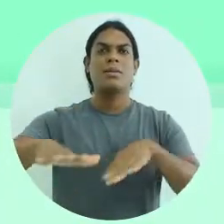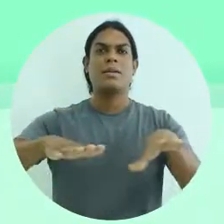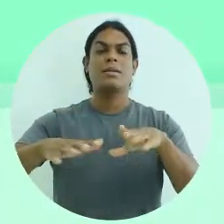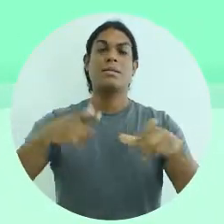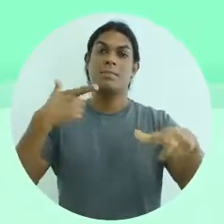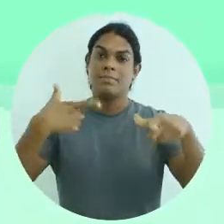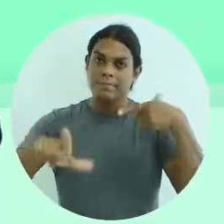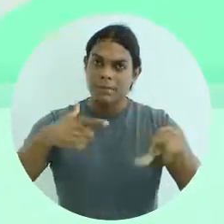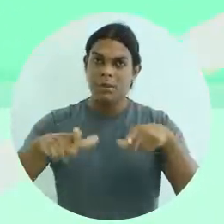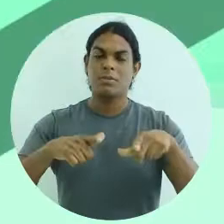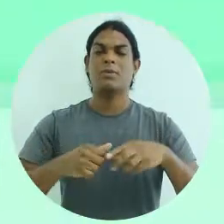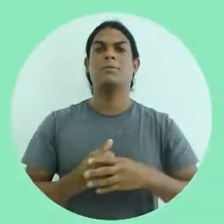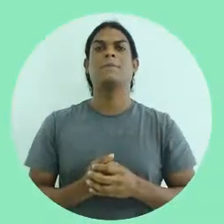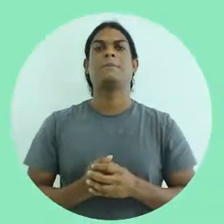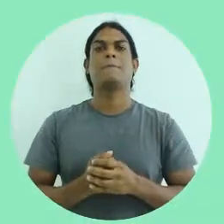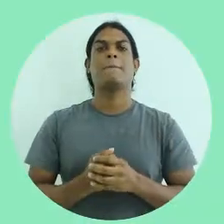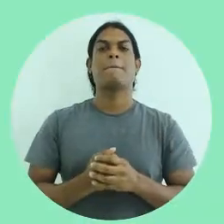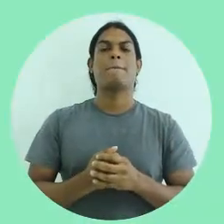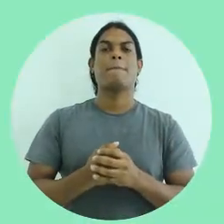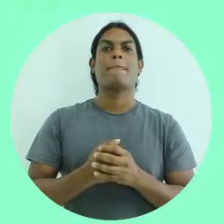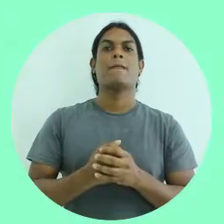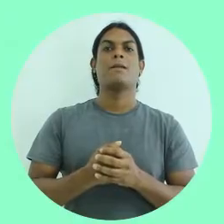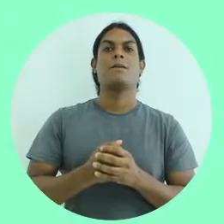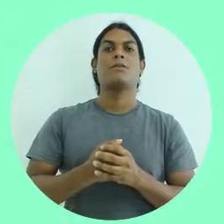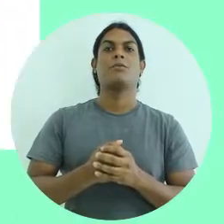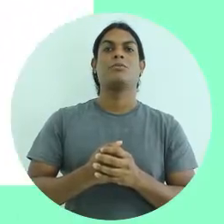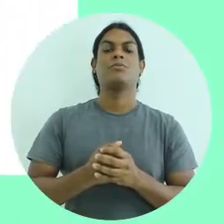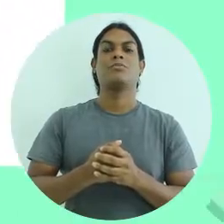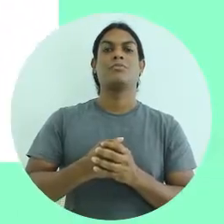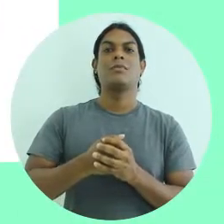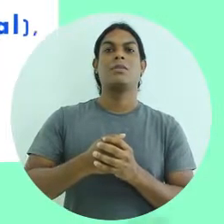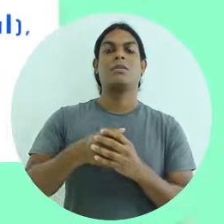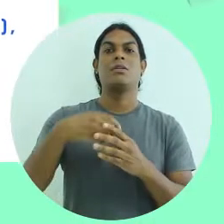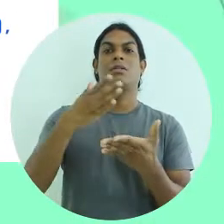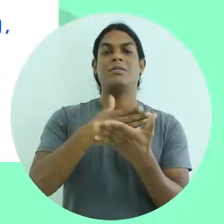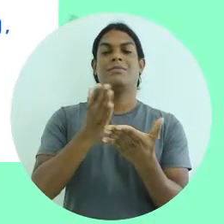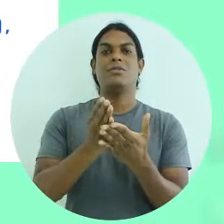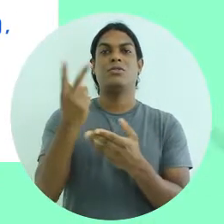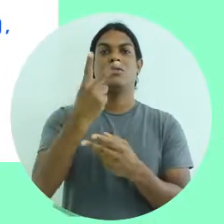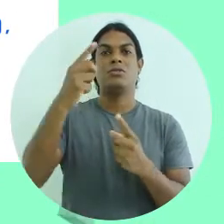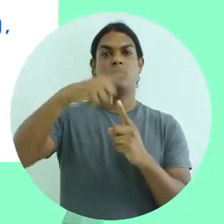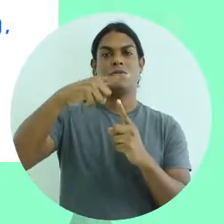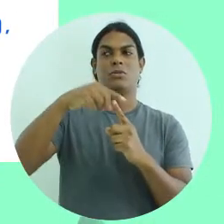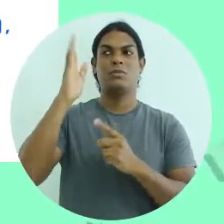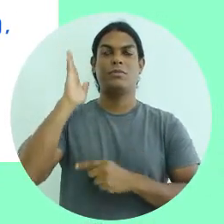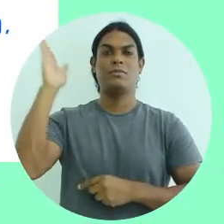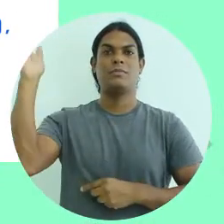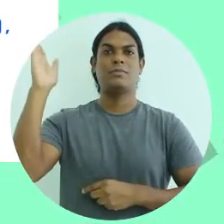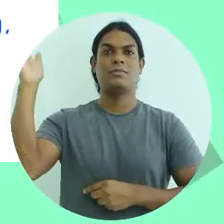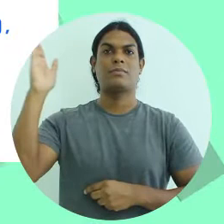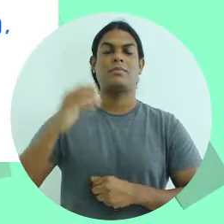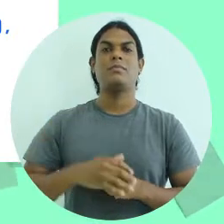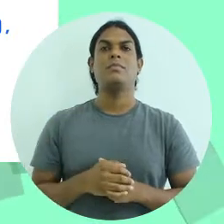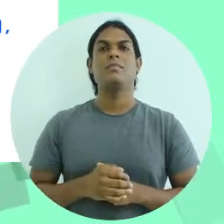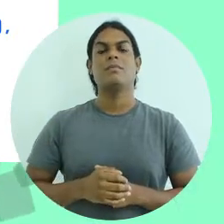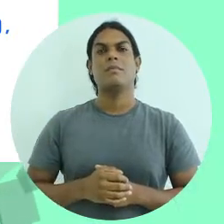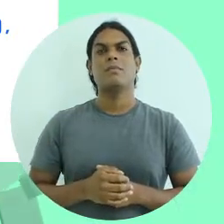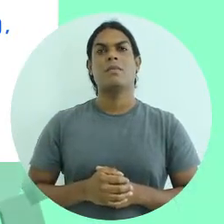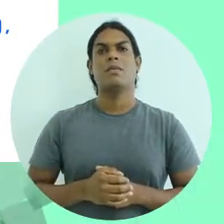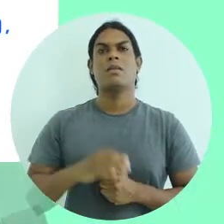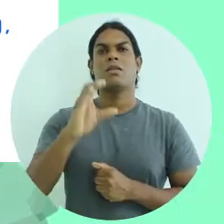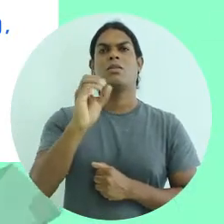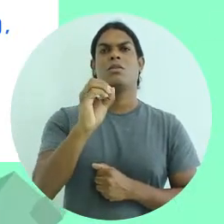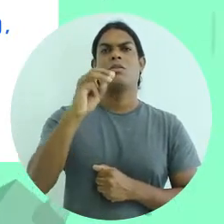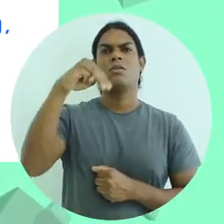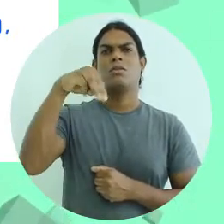Esses financiamentos são divididos em duas linhas de créditos, os créditos comerciais e os créditos oficiais. O que são isso? Os